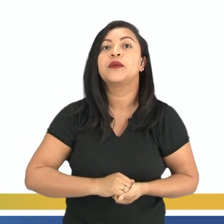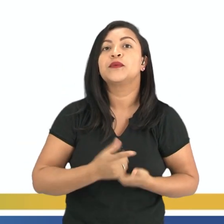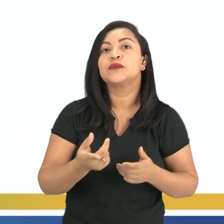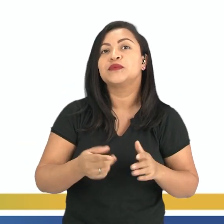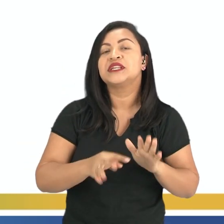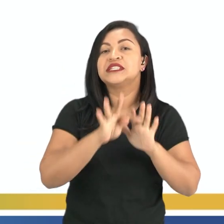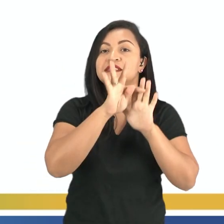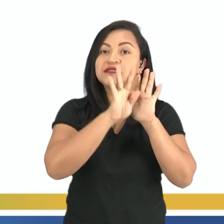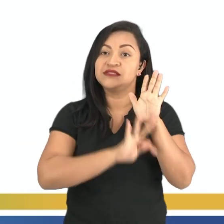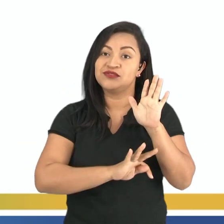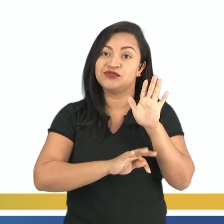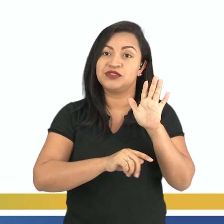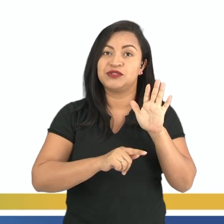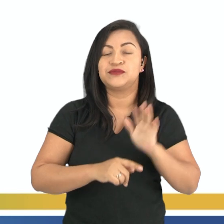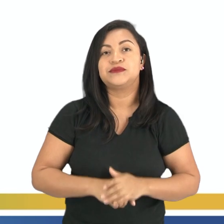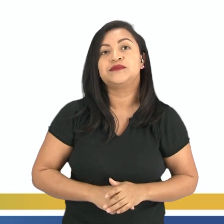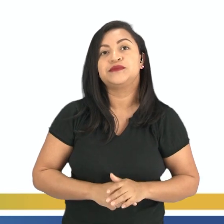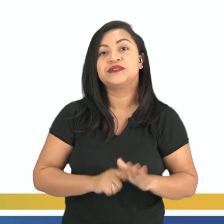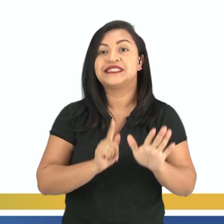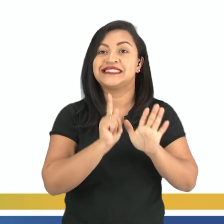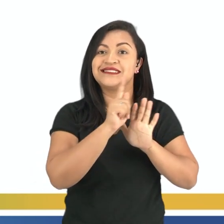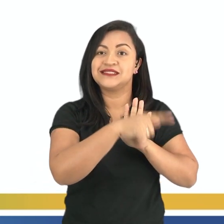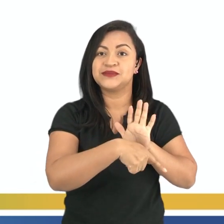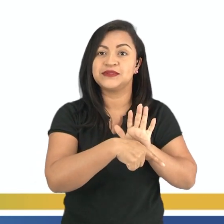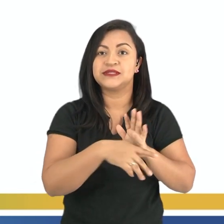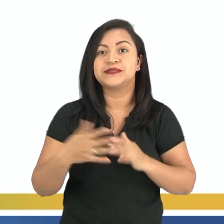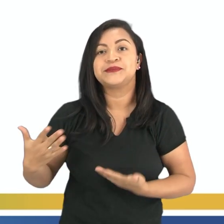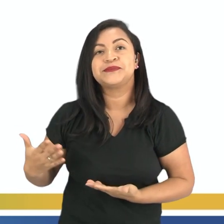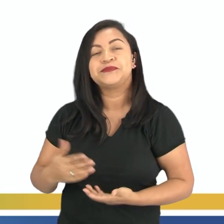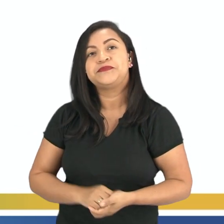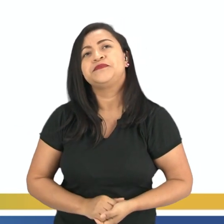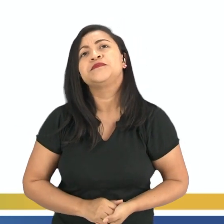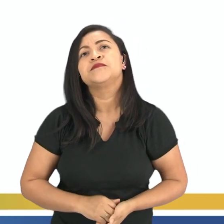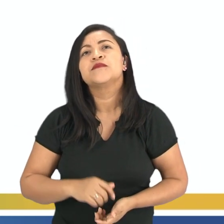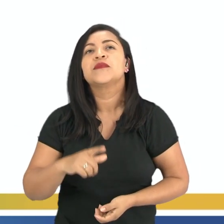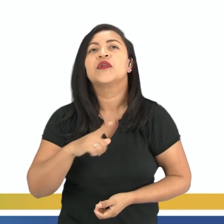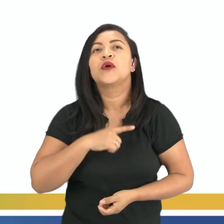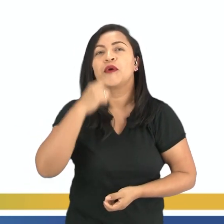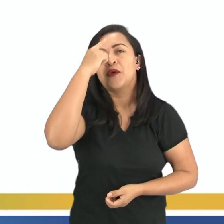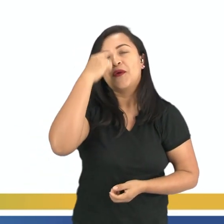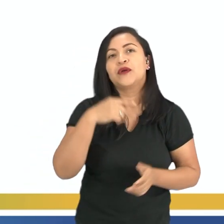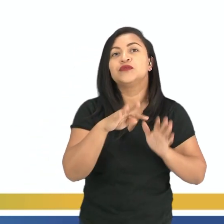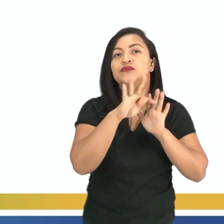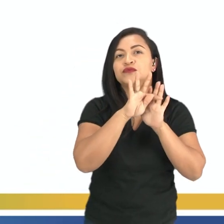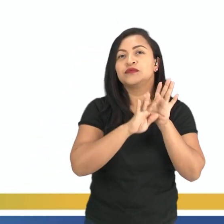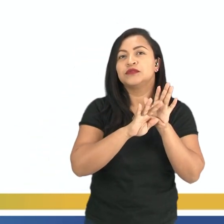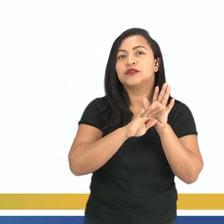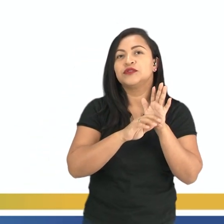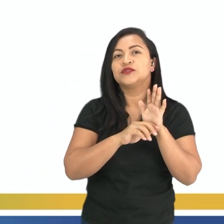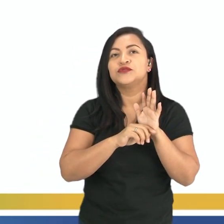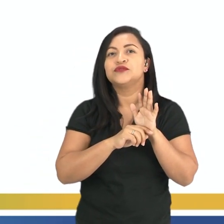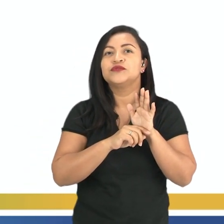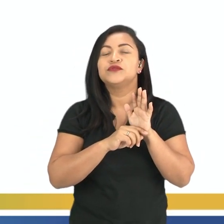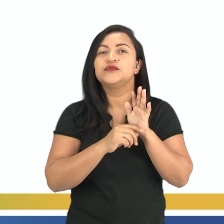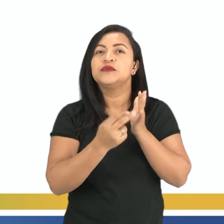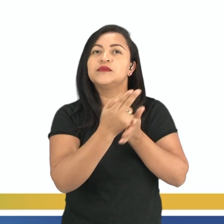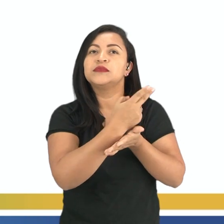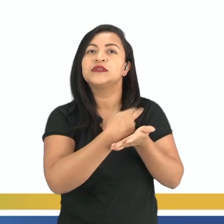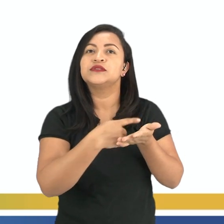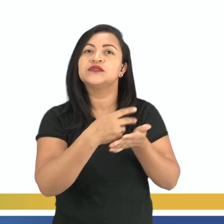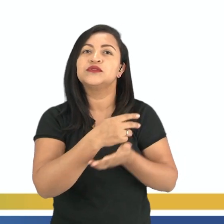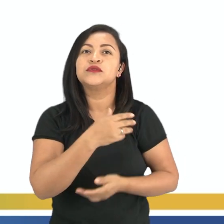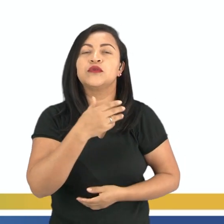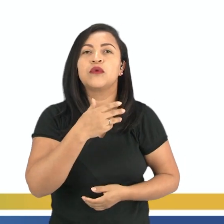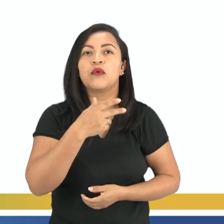textuais. Vamos lá. Olha só, no texto aparece a imagem de um homem com a roupa branca. Ele